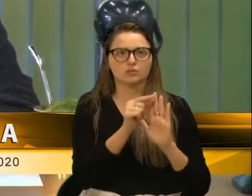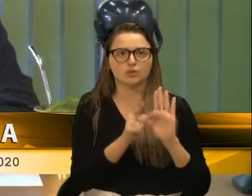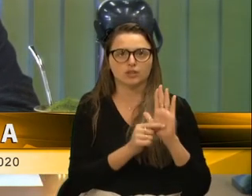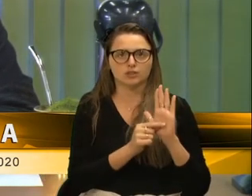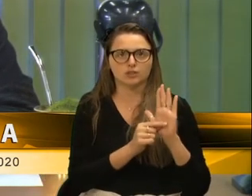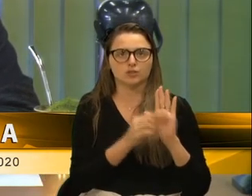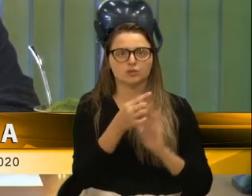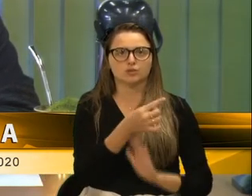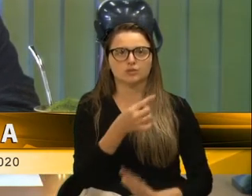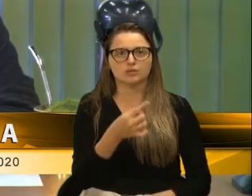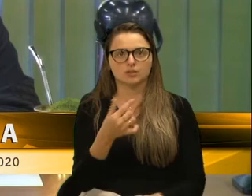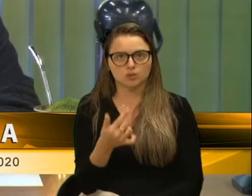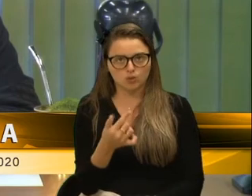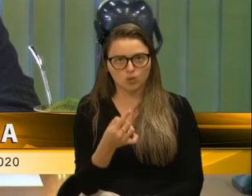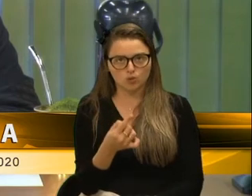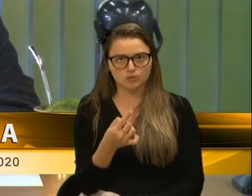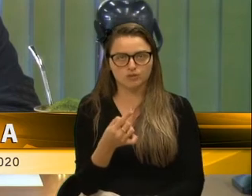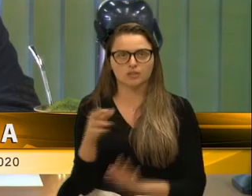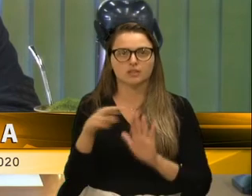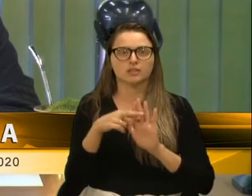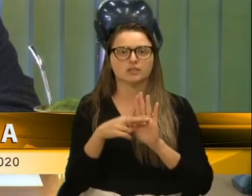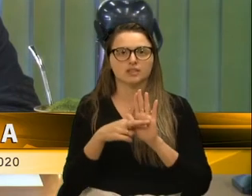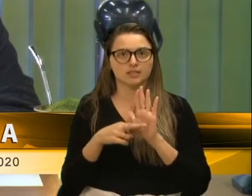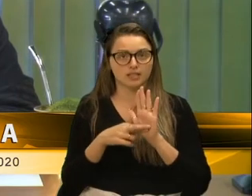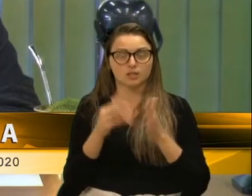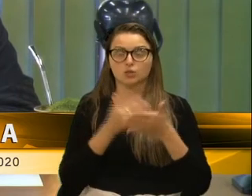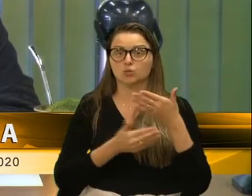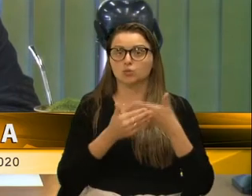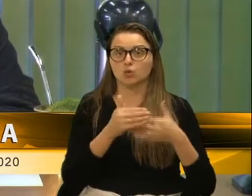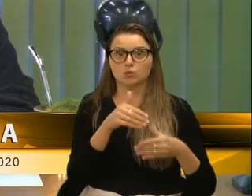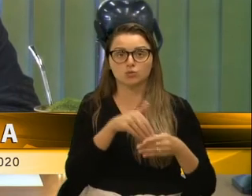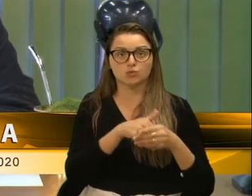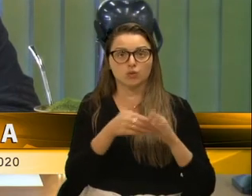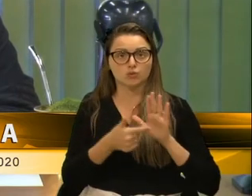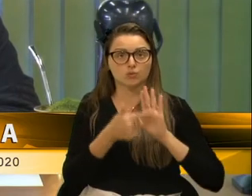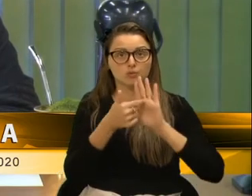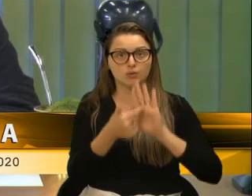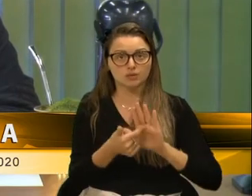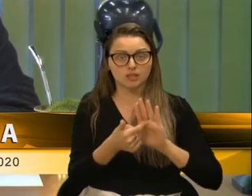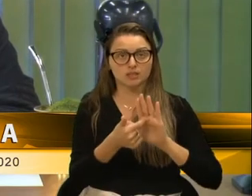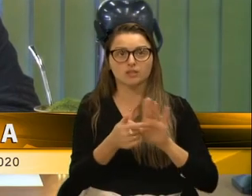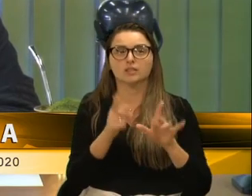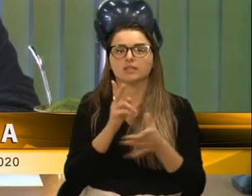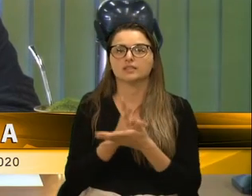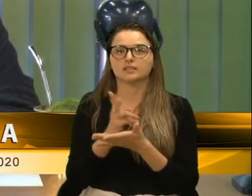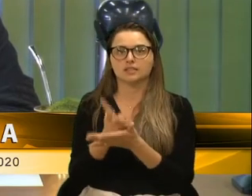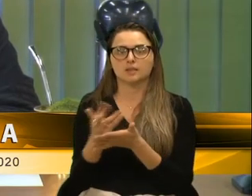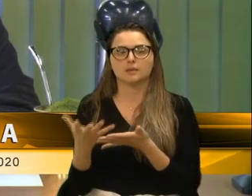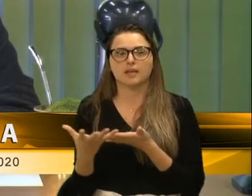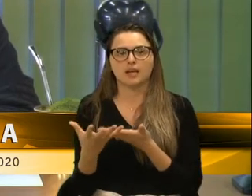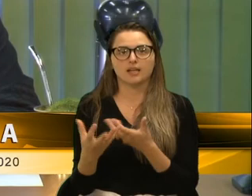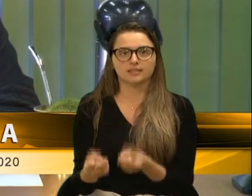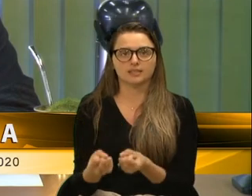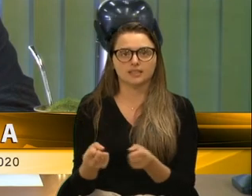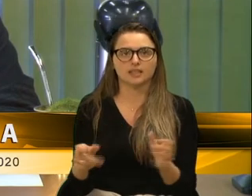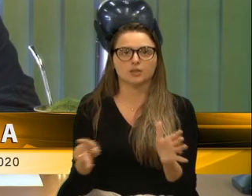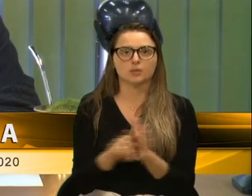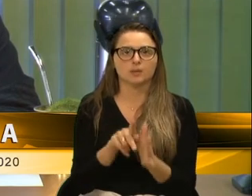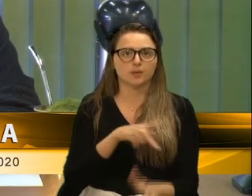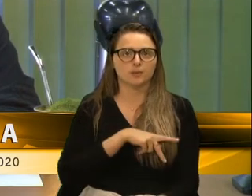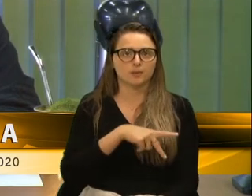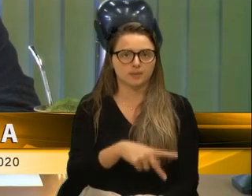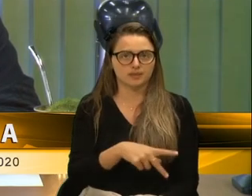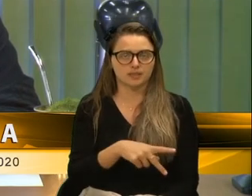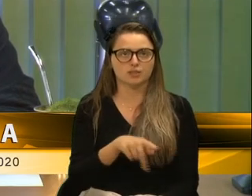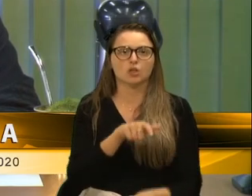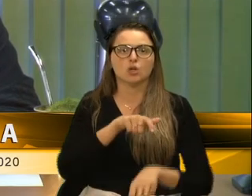regimento interno, estabelecendo que todos os votos apresentados serão deferidos de plano pela presidência. O